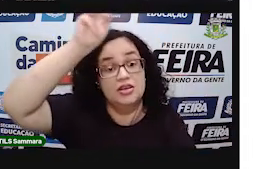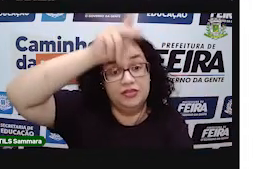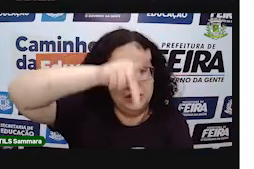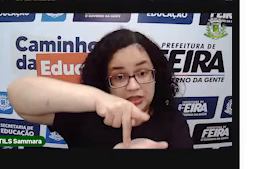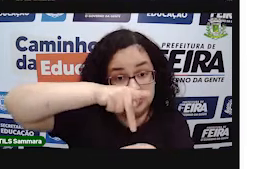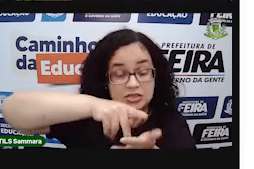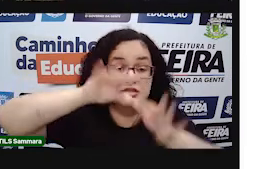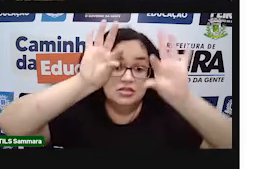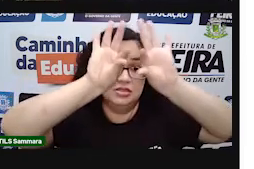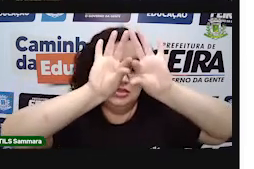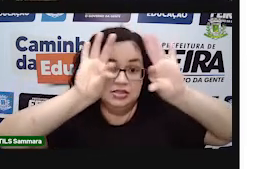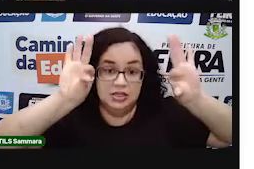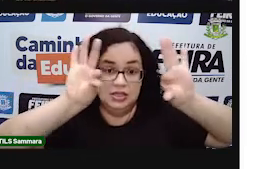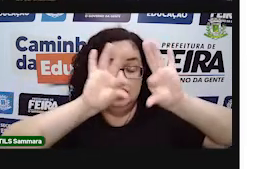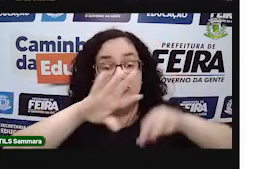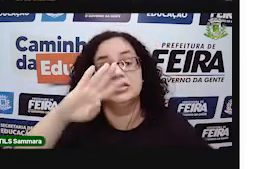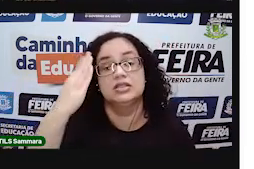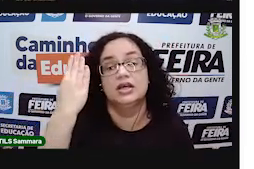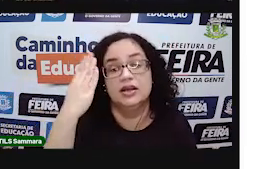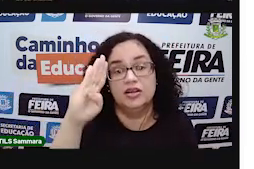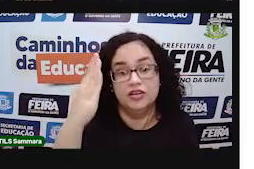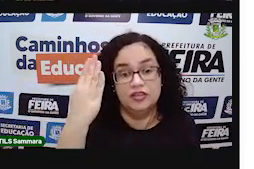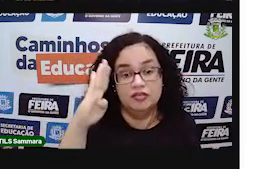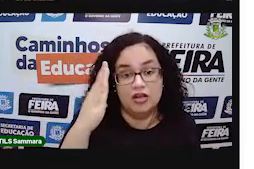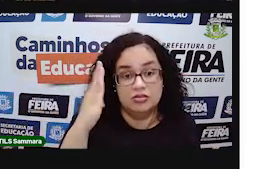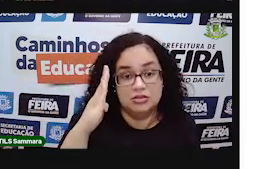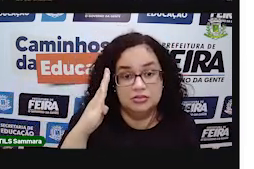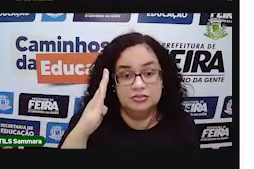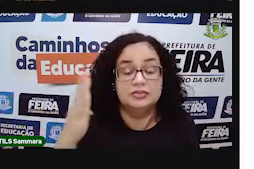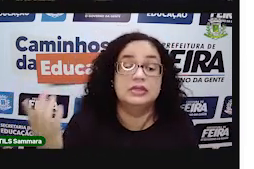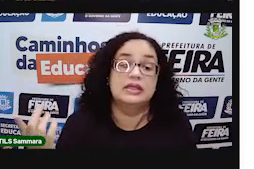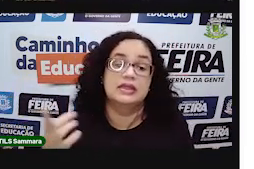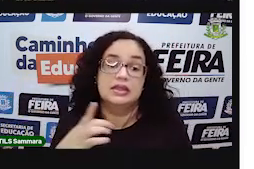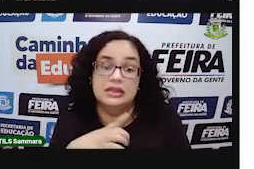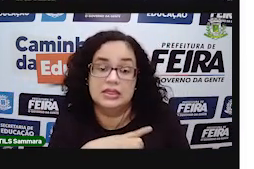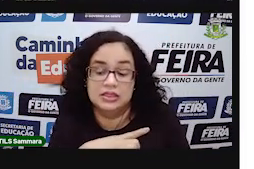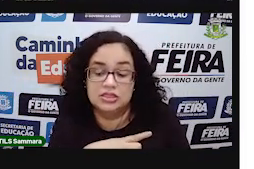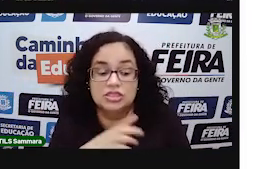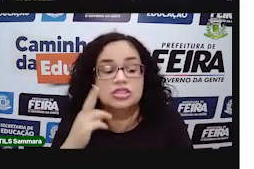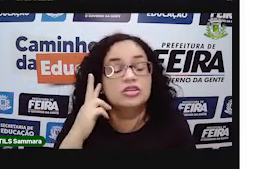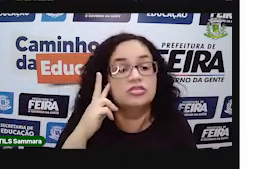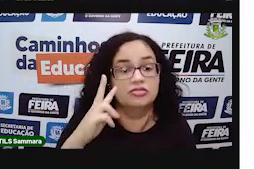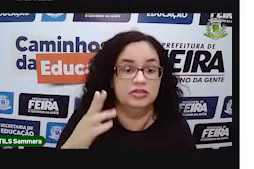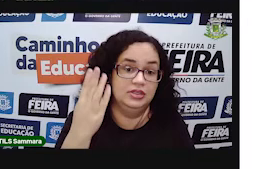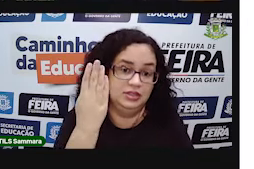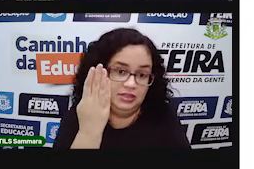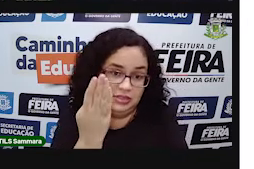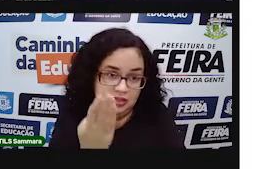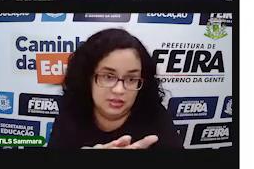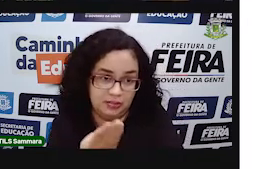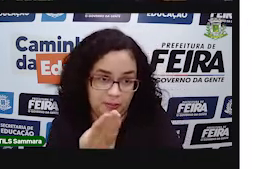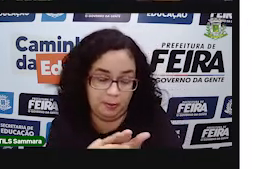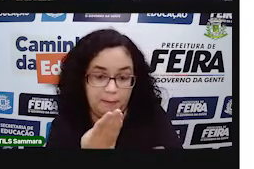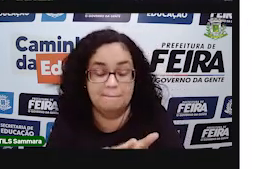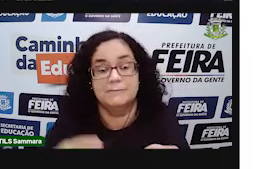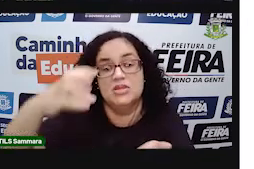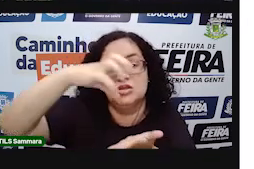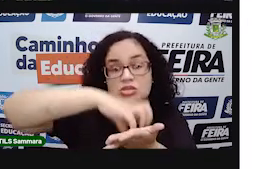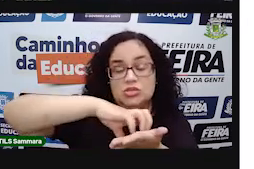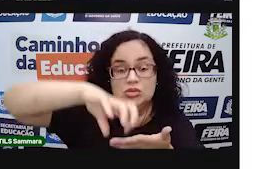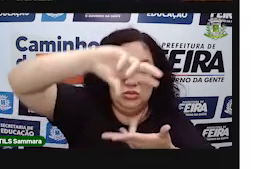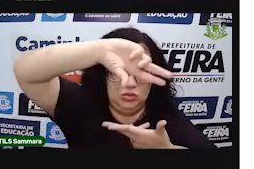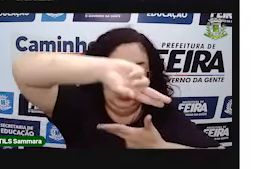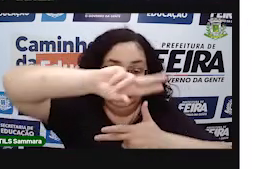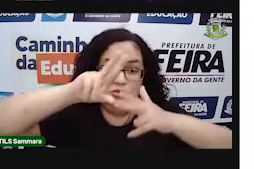verdadeira ou se aquela frase é falsa. E tem a ver com o que a gente acabou de ver nessa aula. Tem a ver com os sólidos